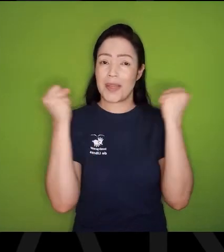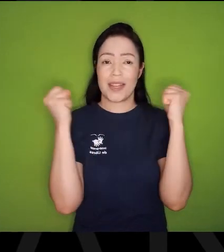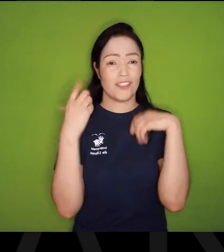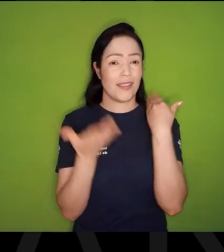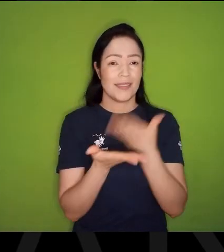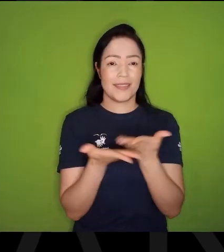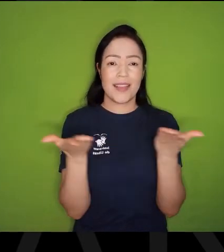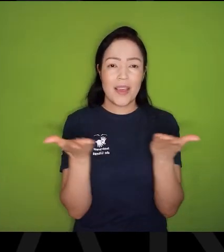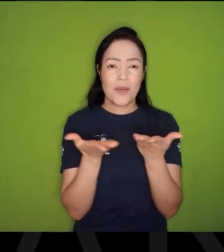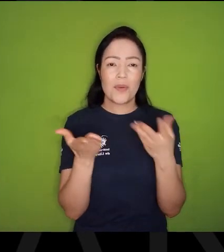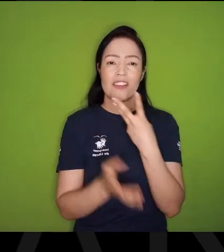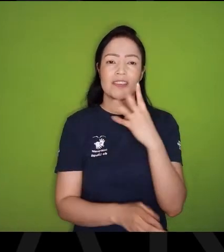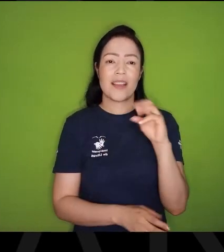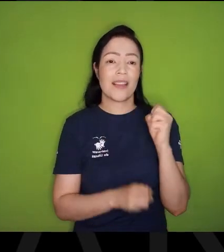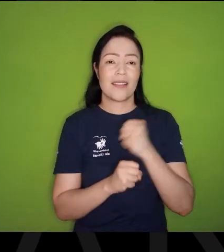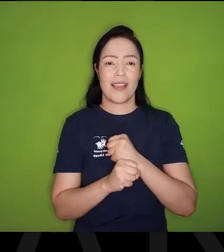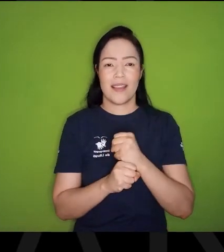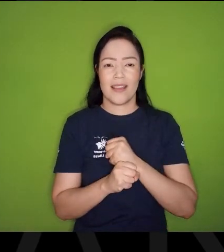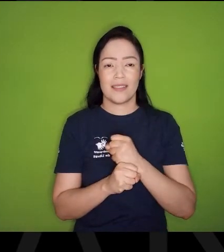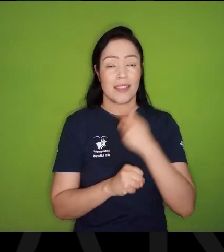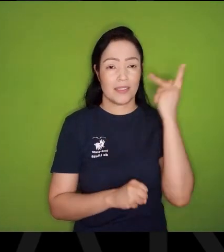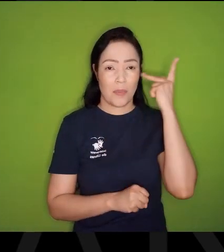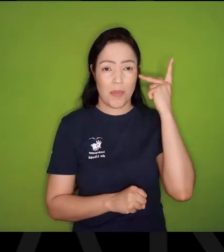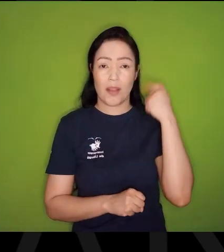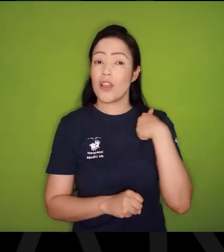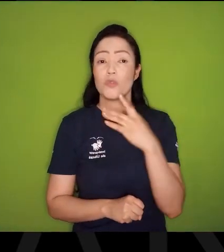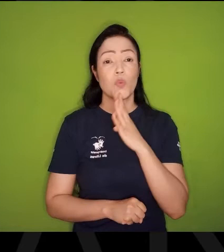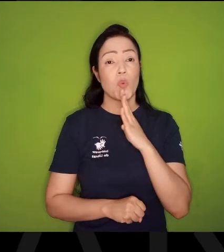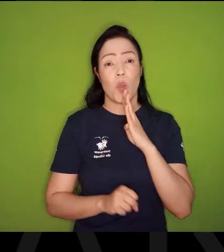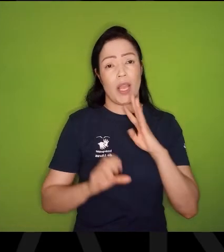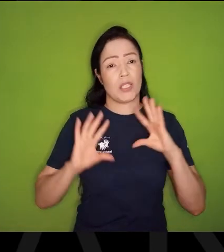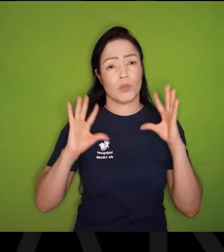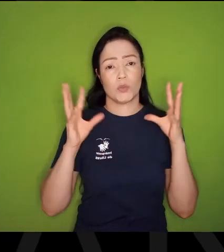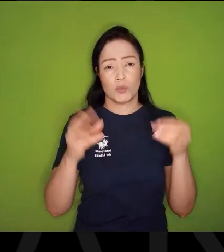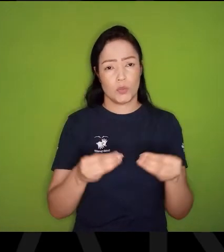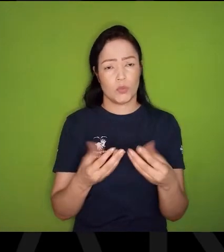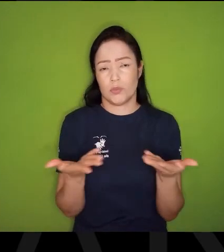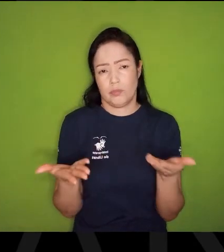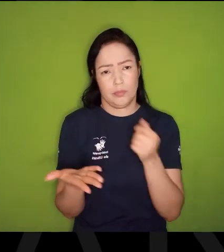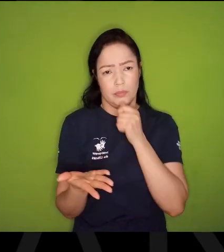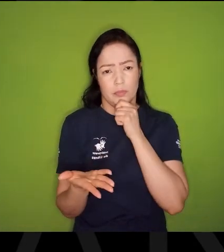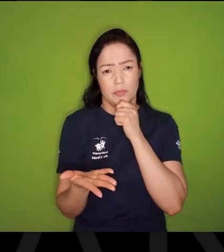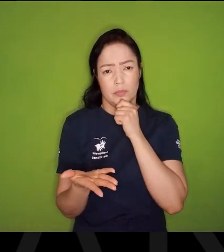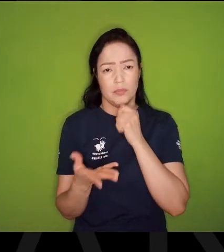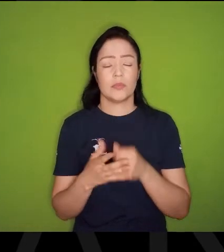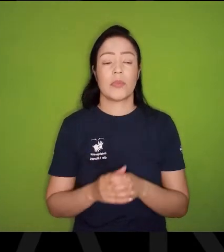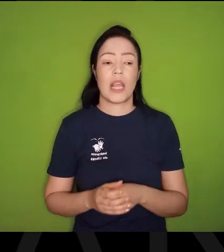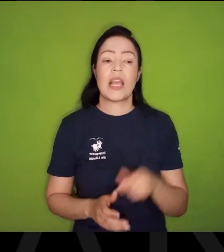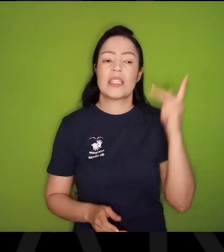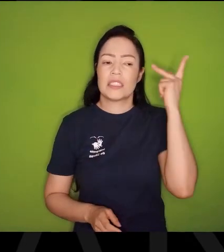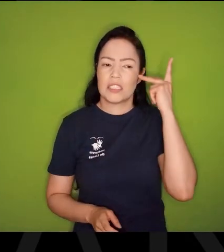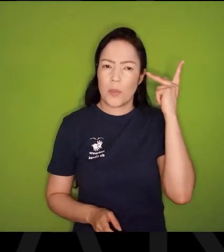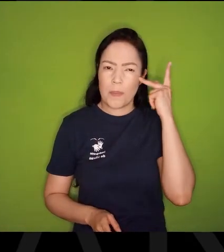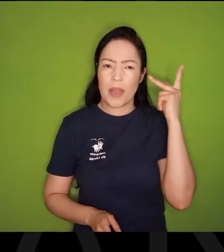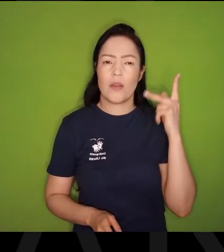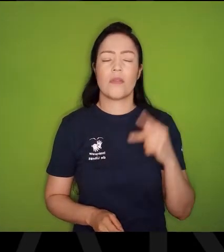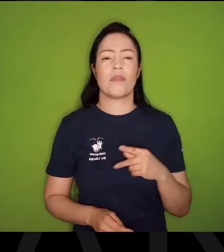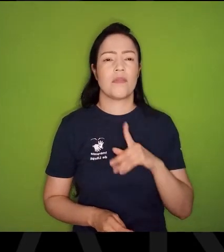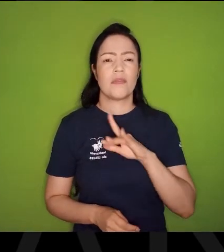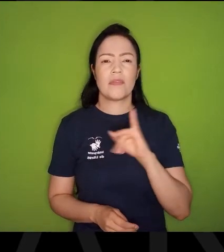hoje, 30 anos morando em São Paulo, Eu não conheço São Paulo na sua completude, Então, eu acho que São Paulo vai quebrar aí,